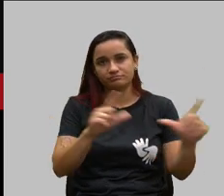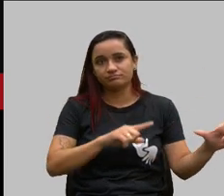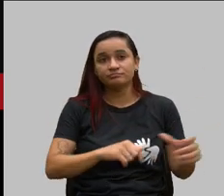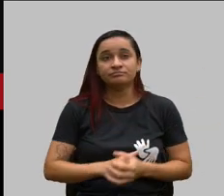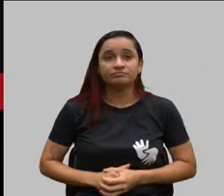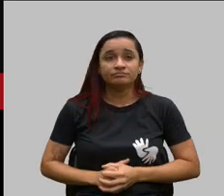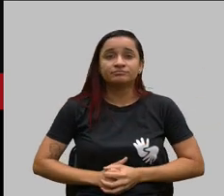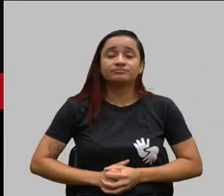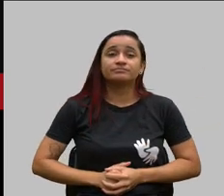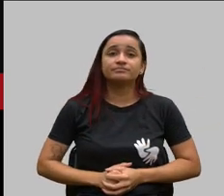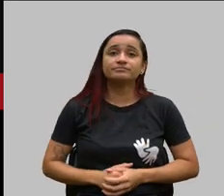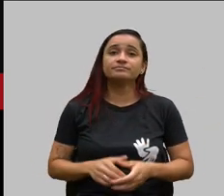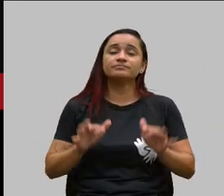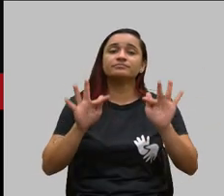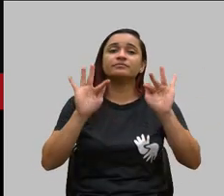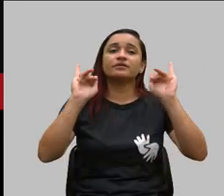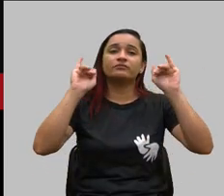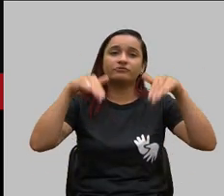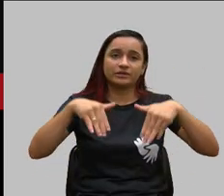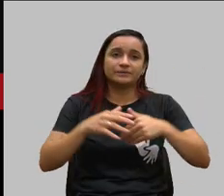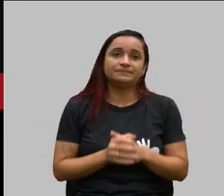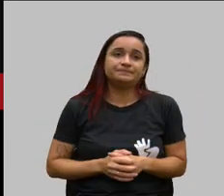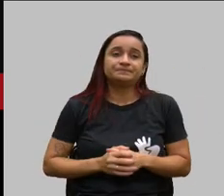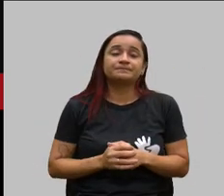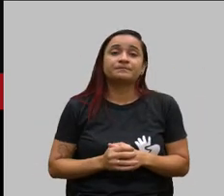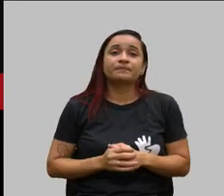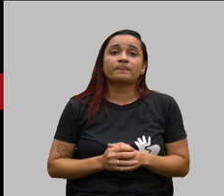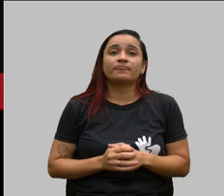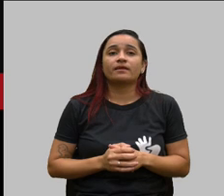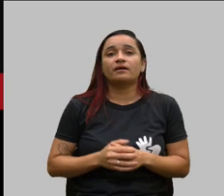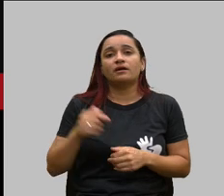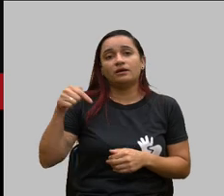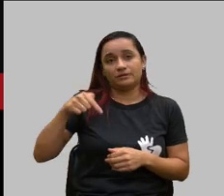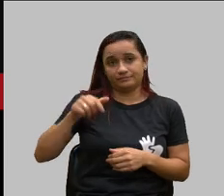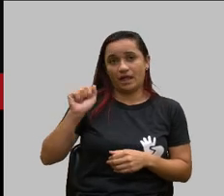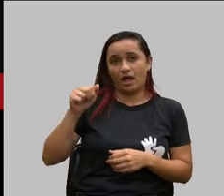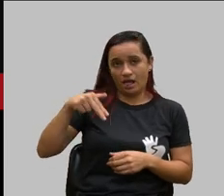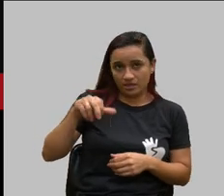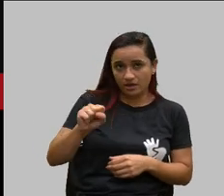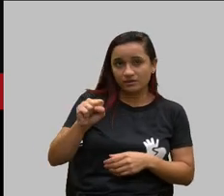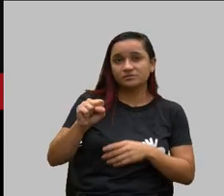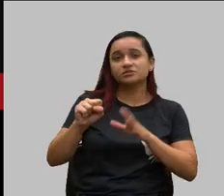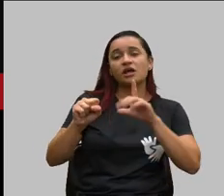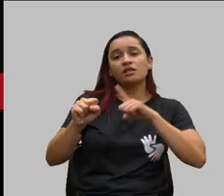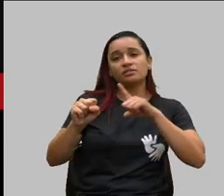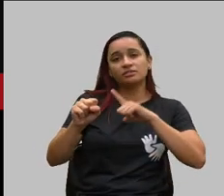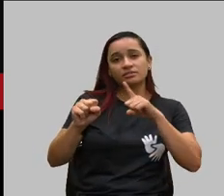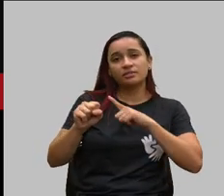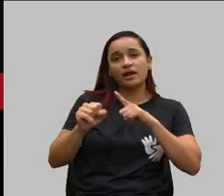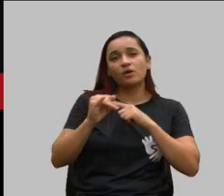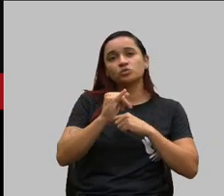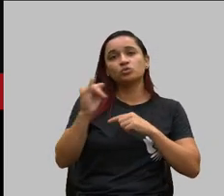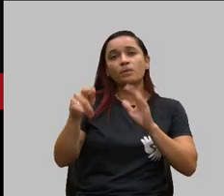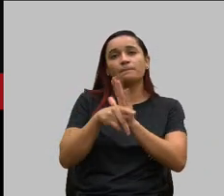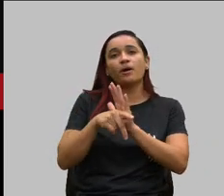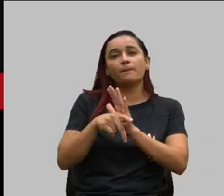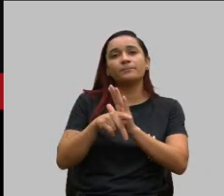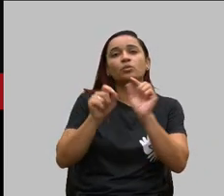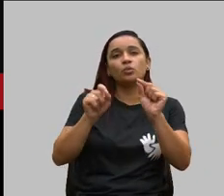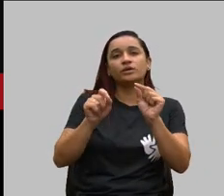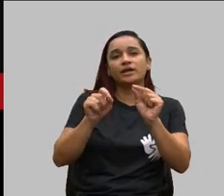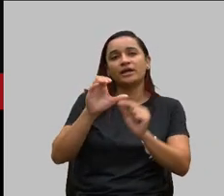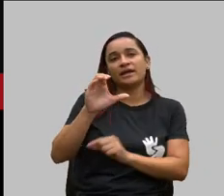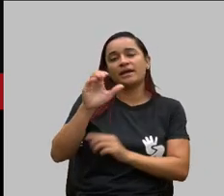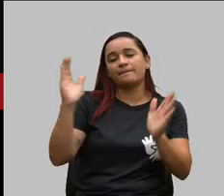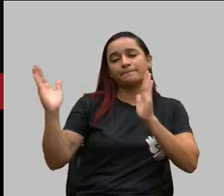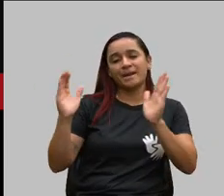e por fim a agência ela tem o instituto da portabilidade de carência para que as